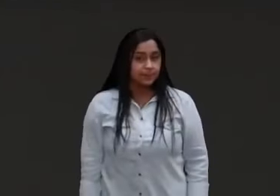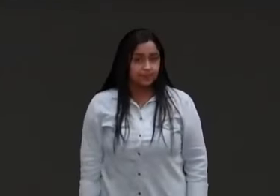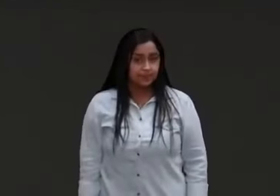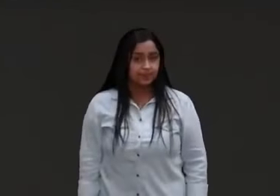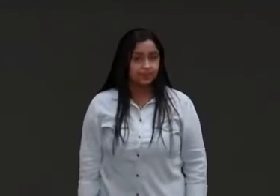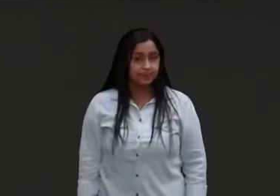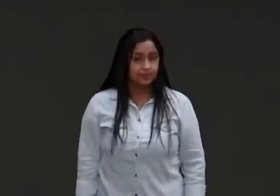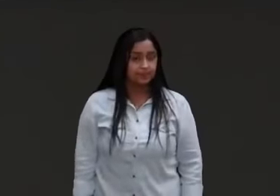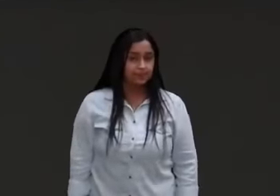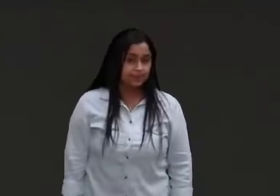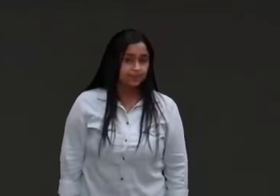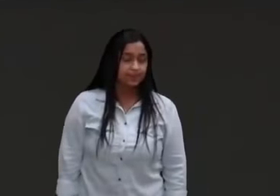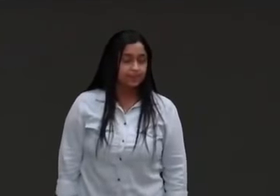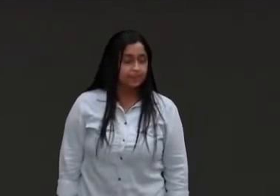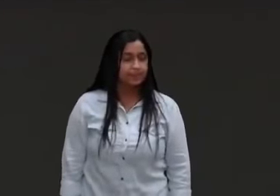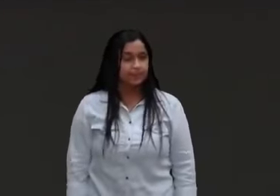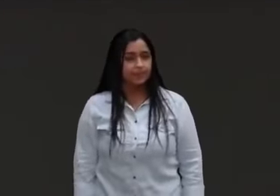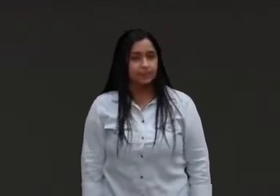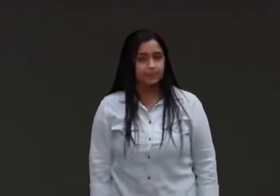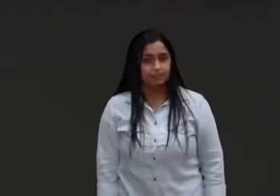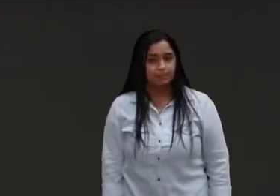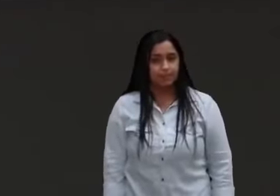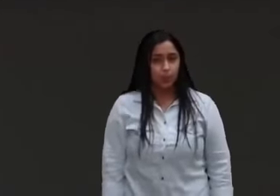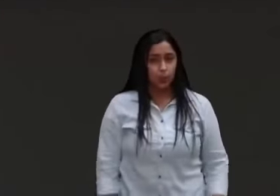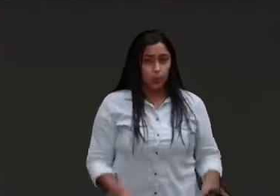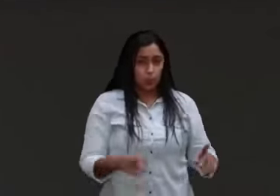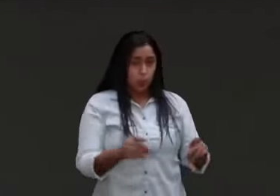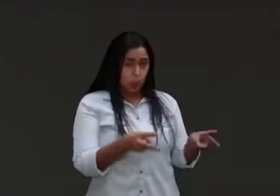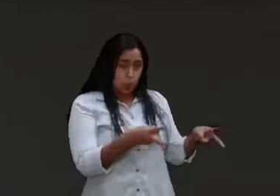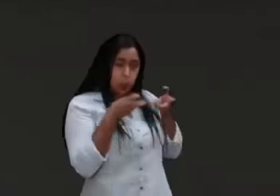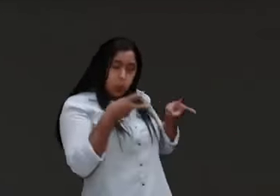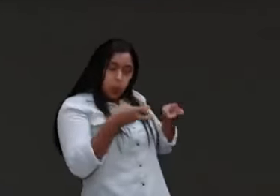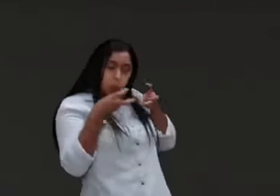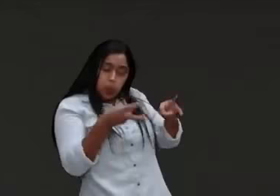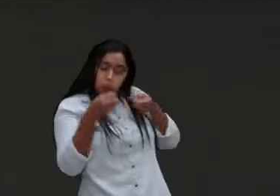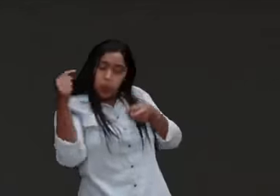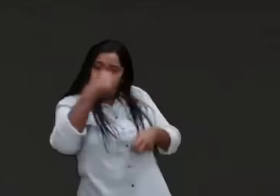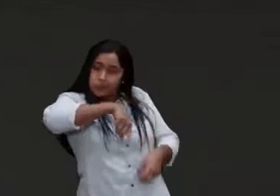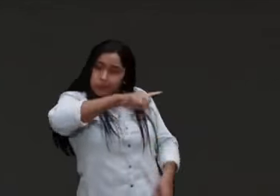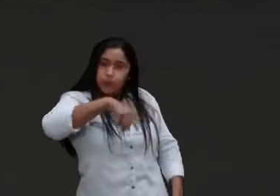apesar de todos esses momentos, Deus estava lá,